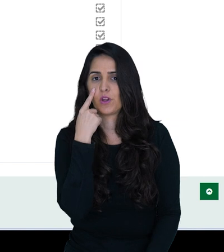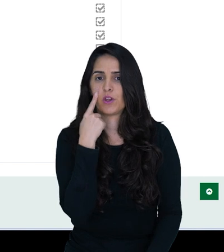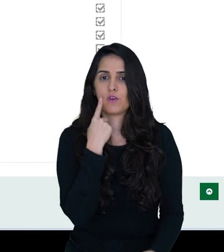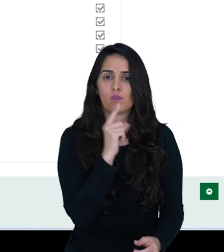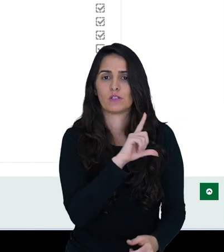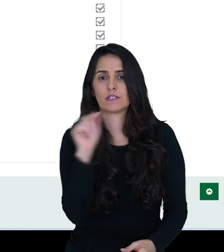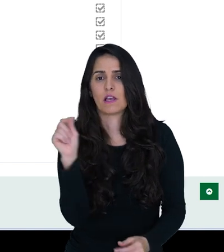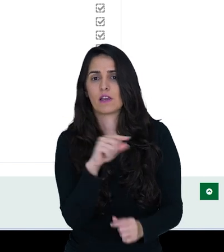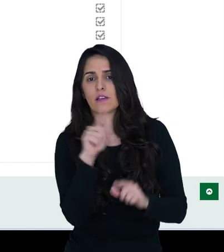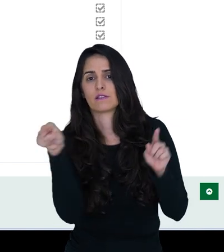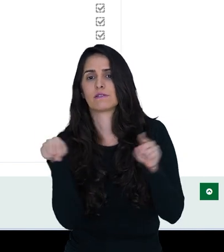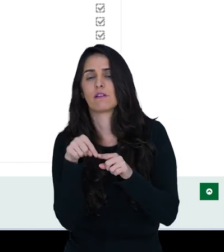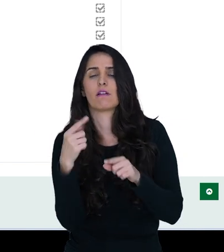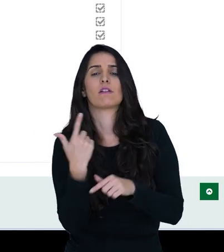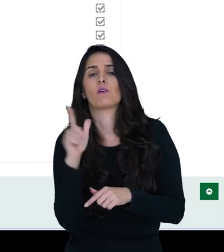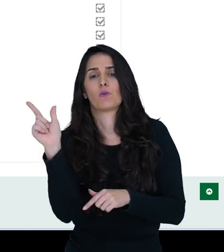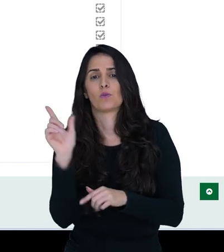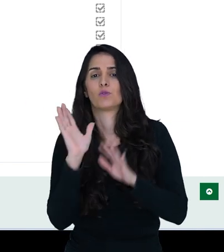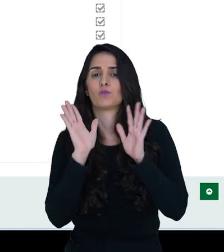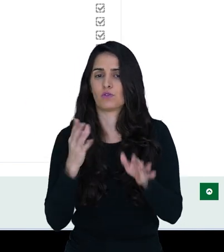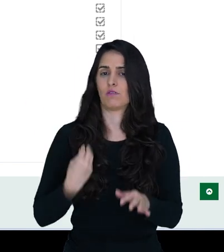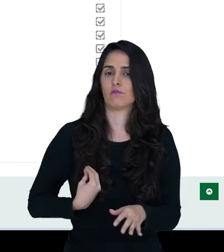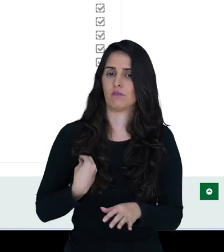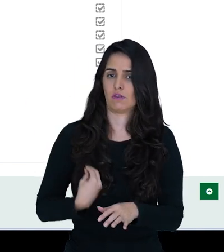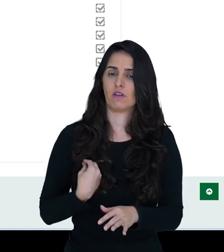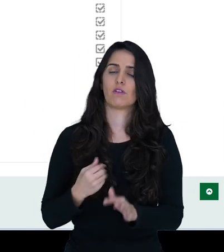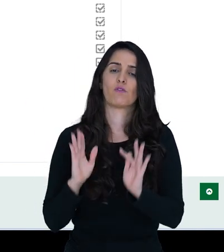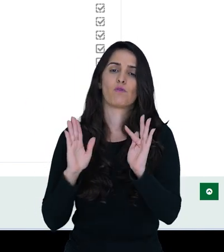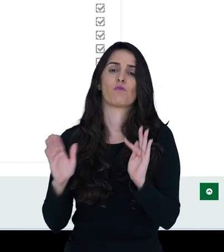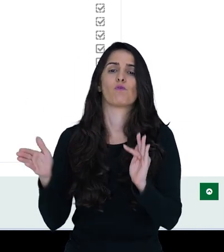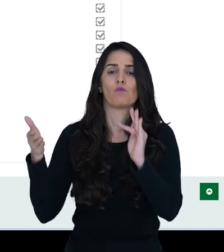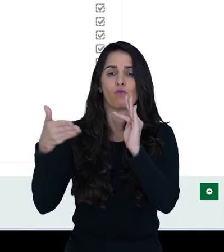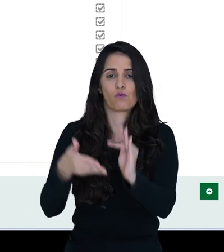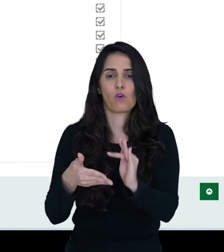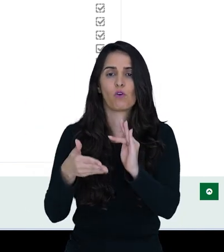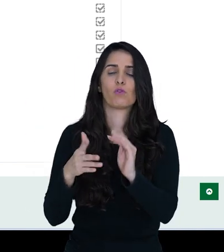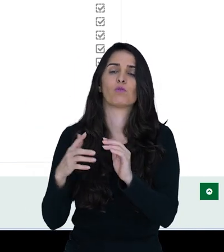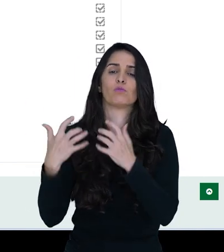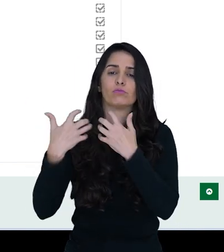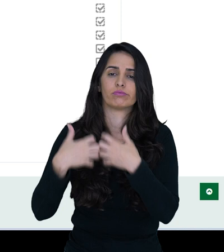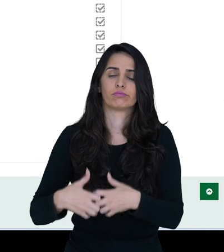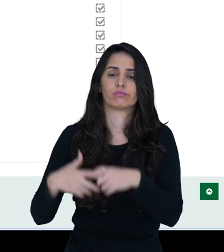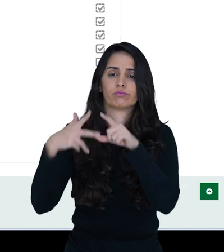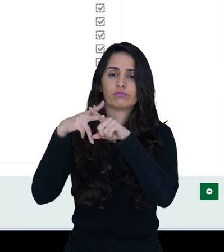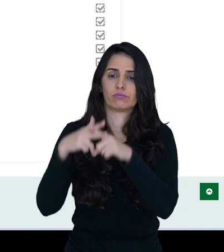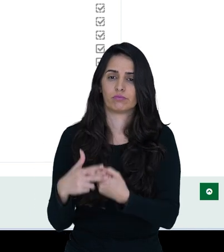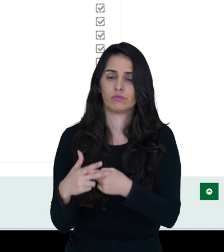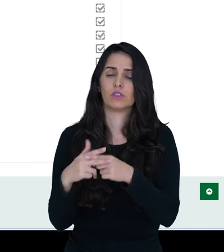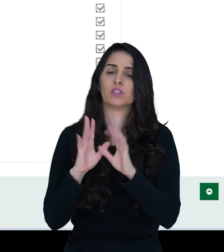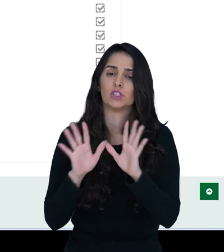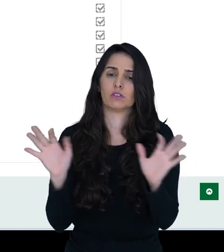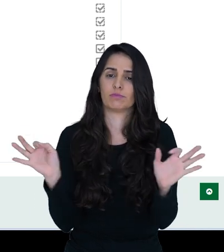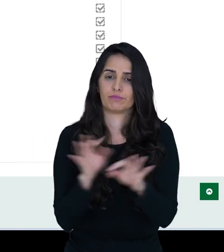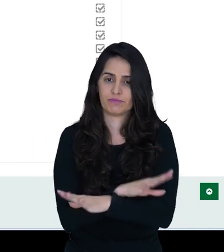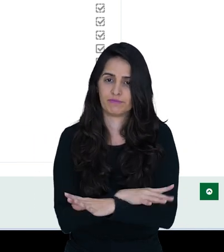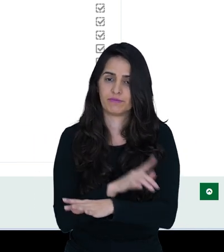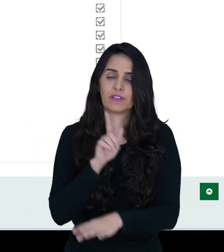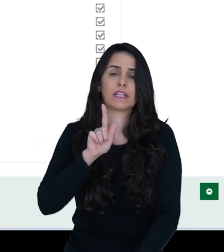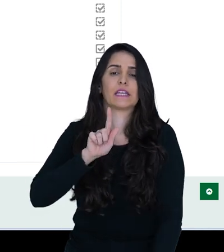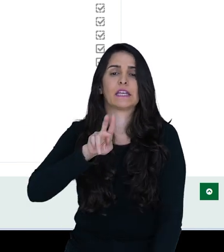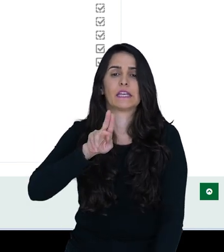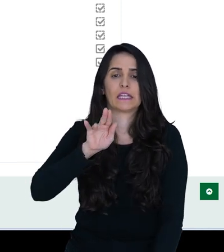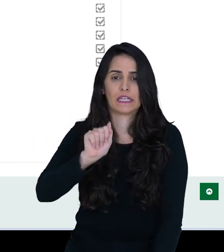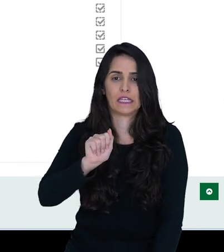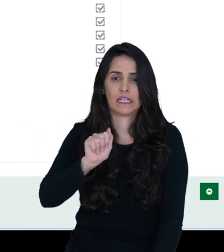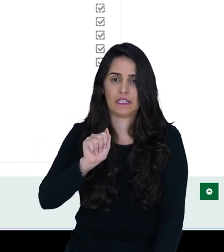estou em uma outra sala, onde eu já tenho um fórum configurado com avaliação avançada. No caso, o exemplo aqui